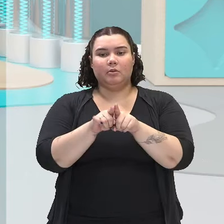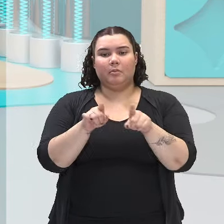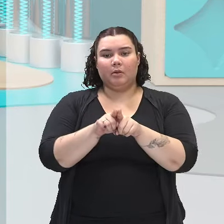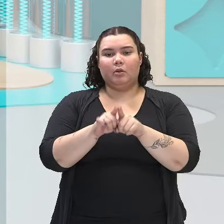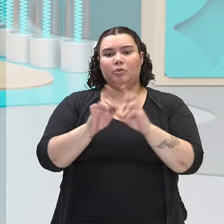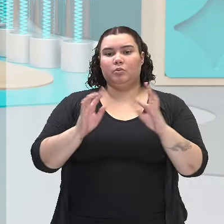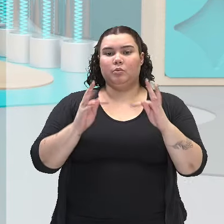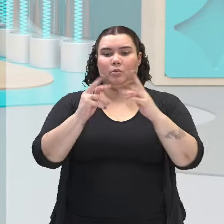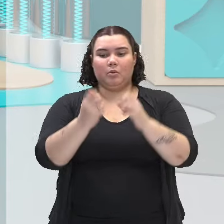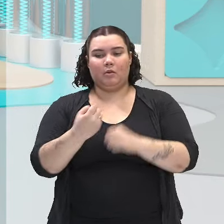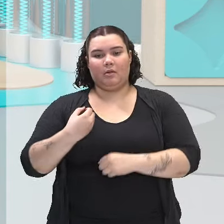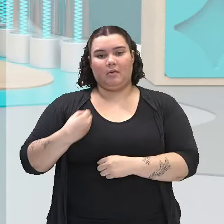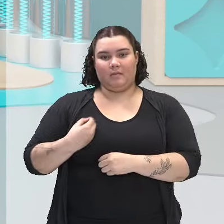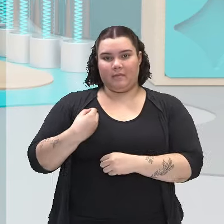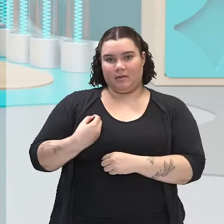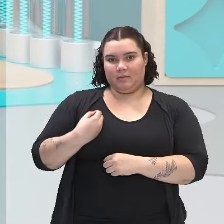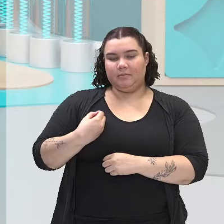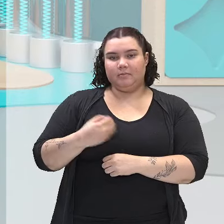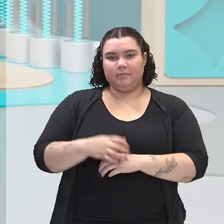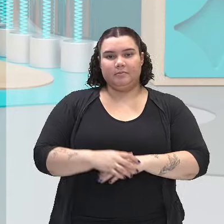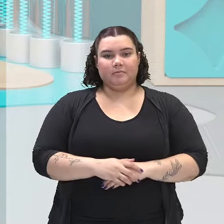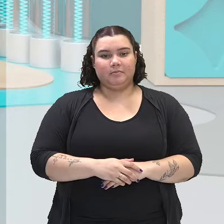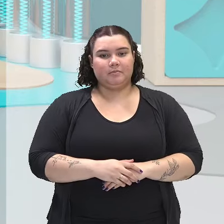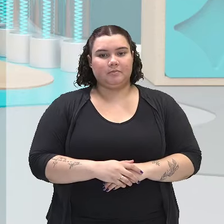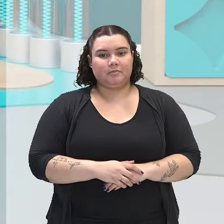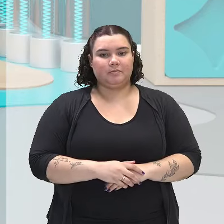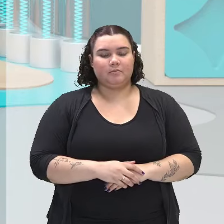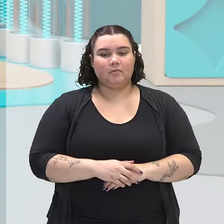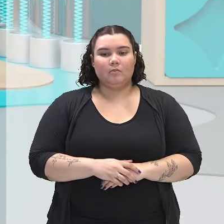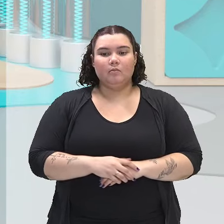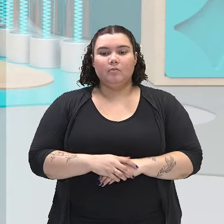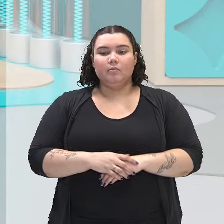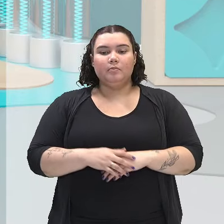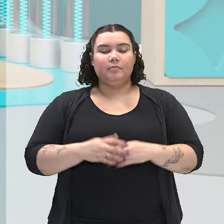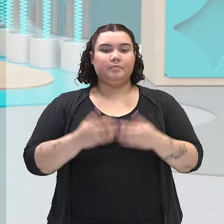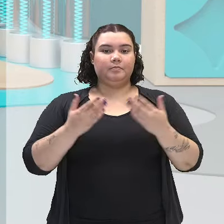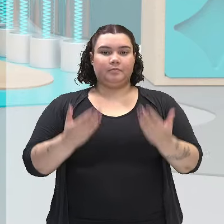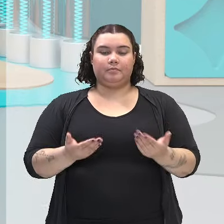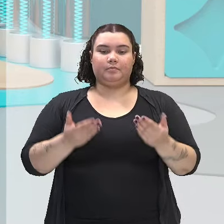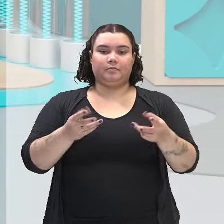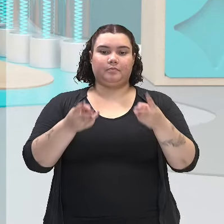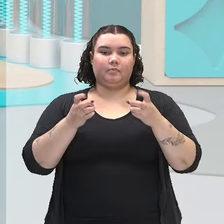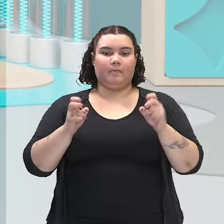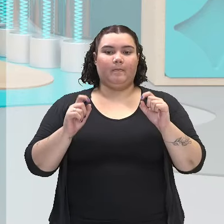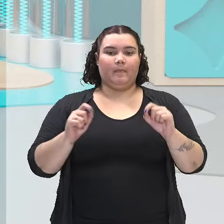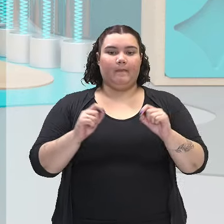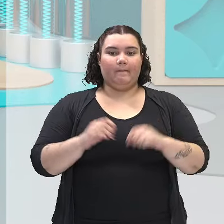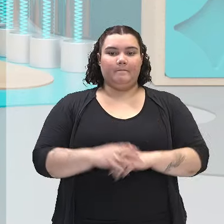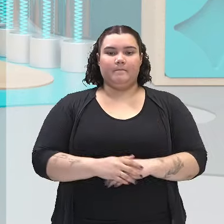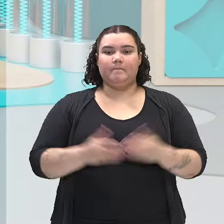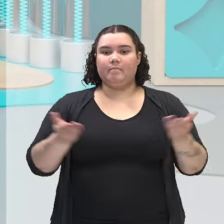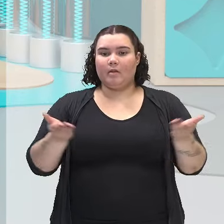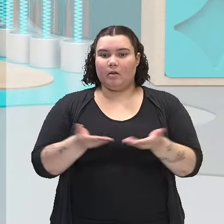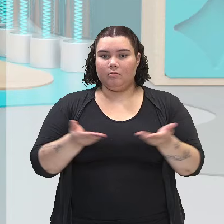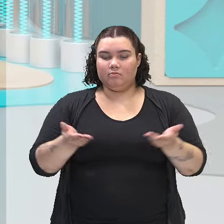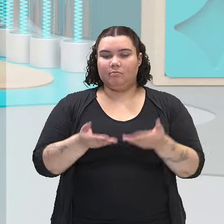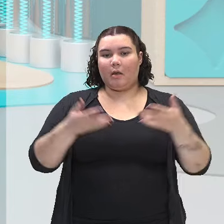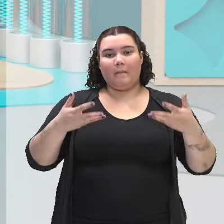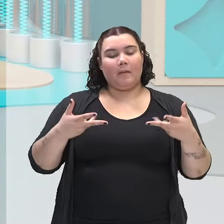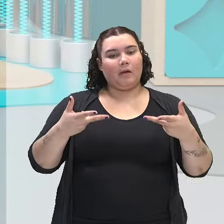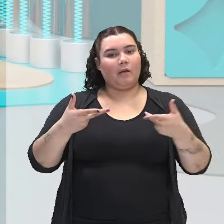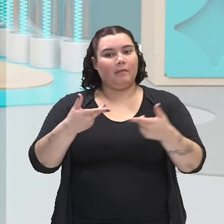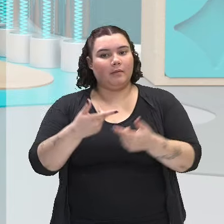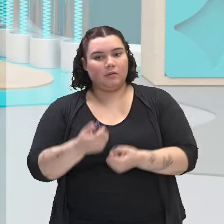de toda a vida na terra. Então, observem, turmas, hoje foi muito riquíssimo.